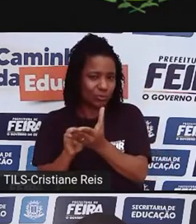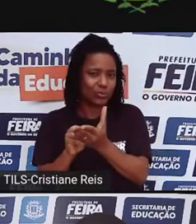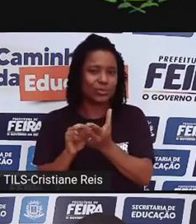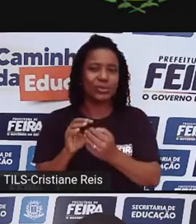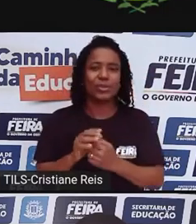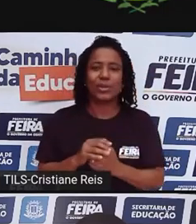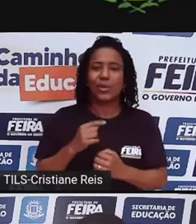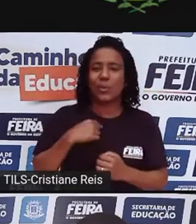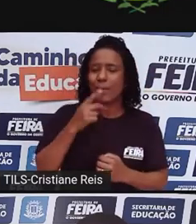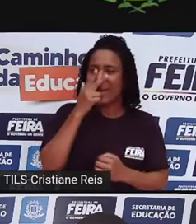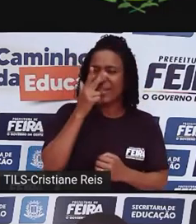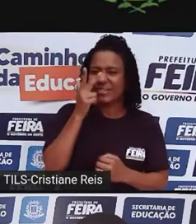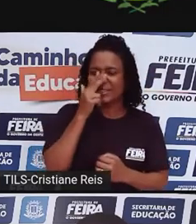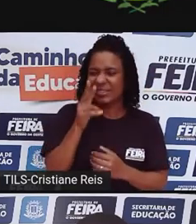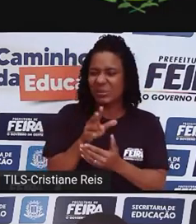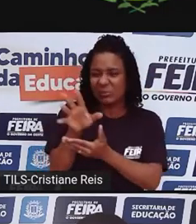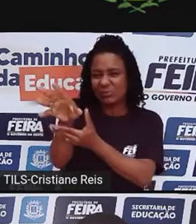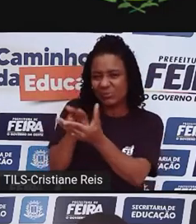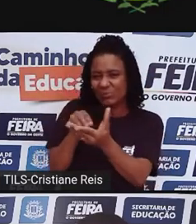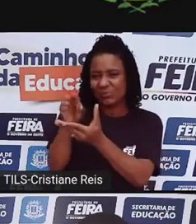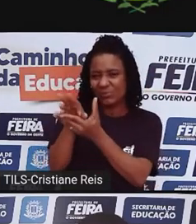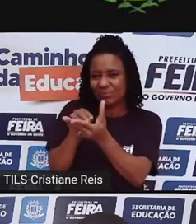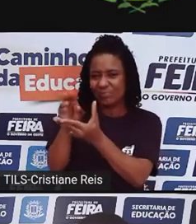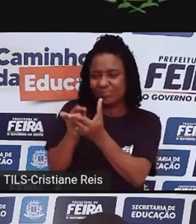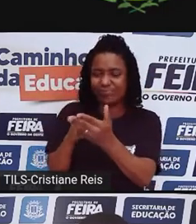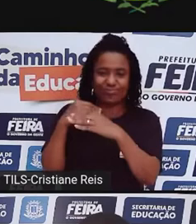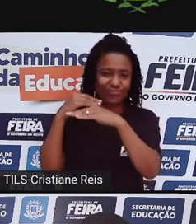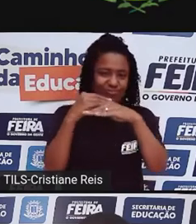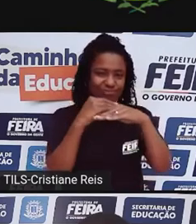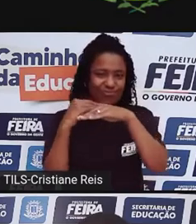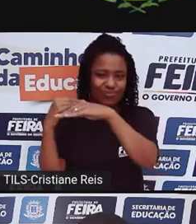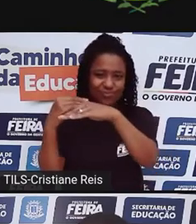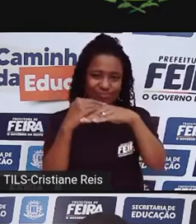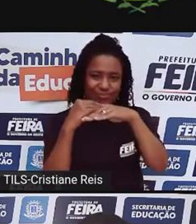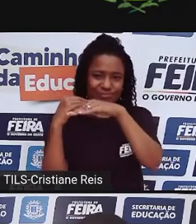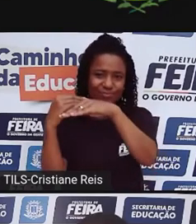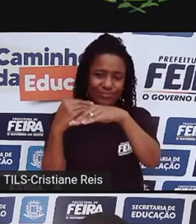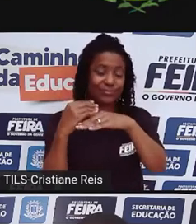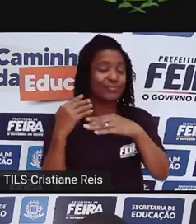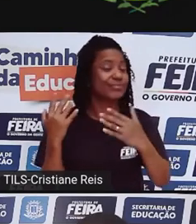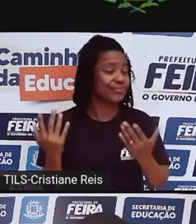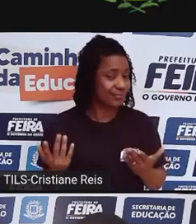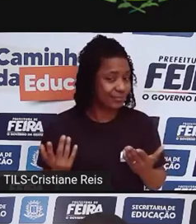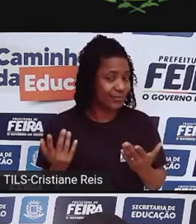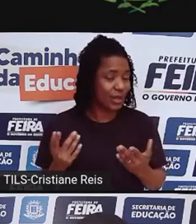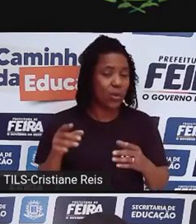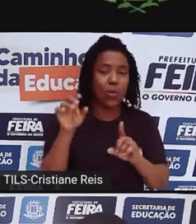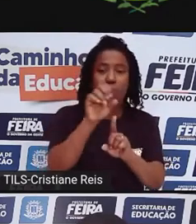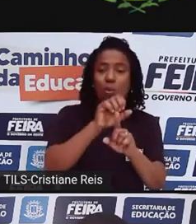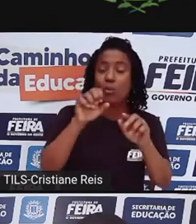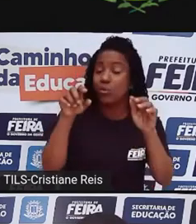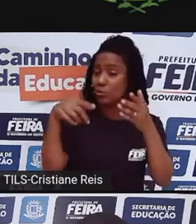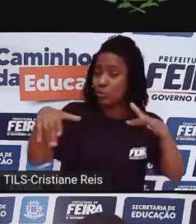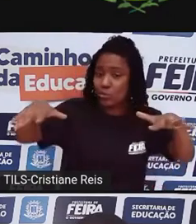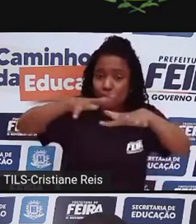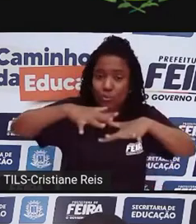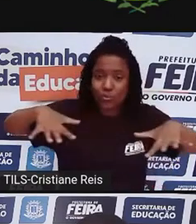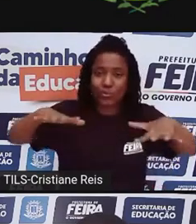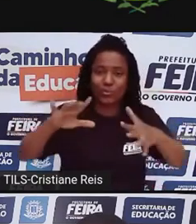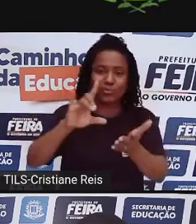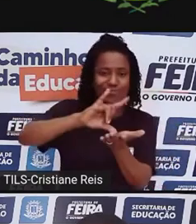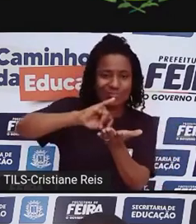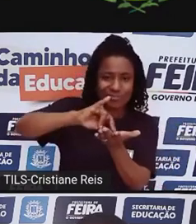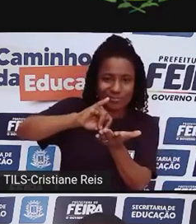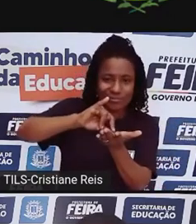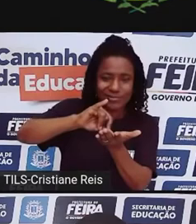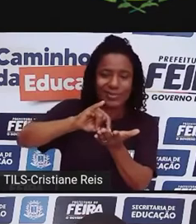sendo forçado por um sistema capitalista, por um momento, por um sistema econômico, por uma vaidade capitalista que